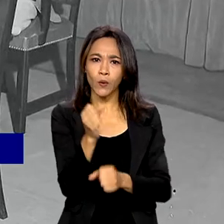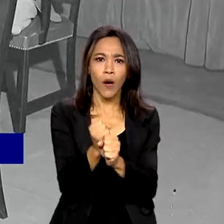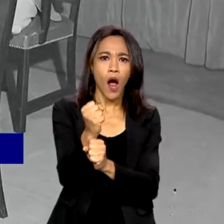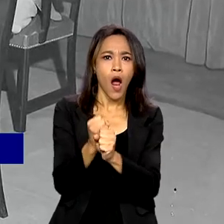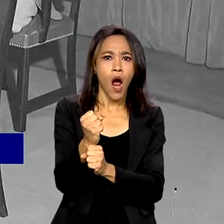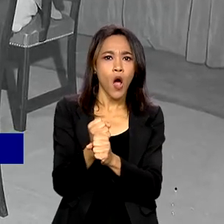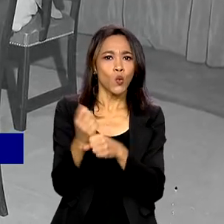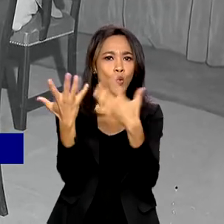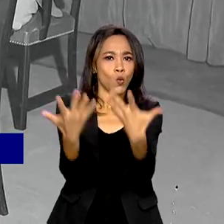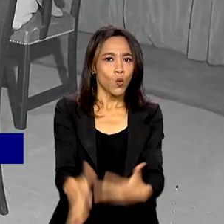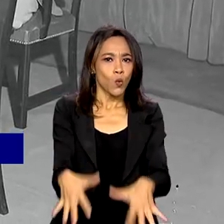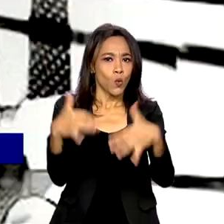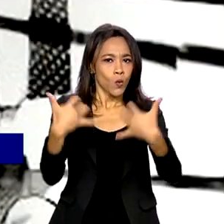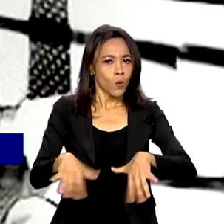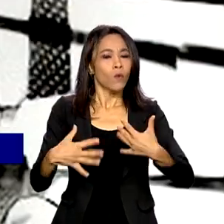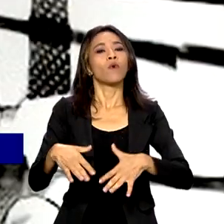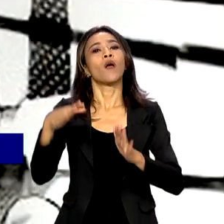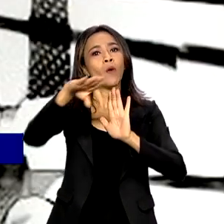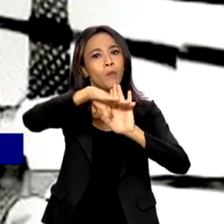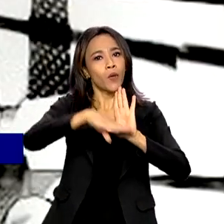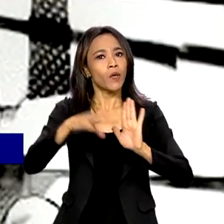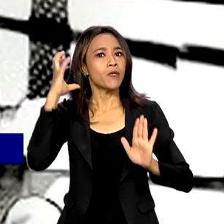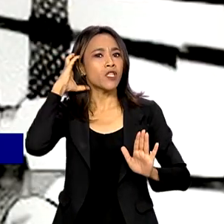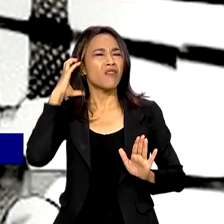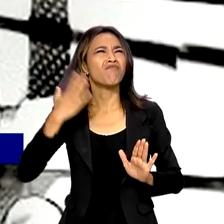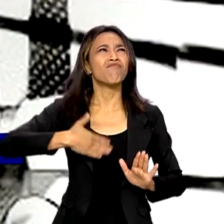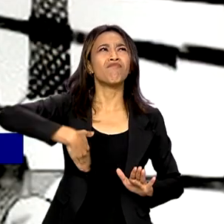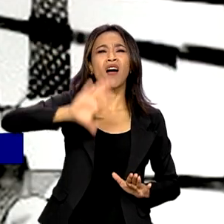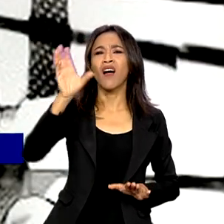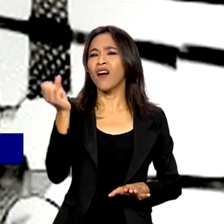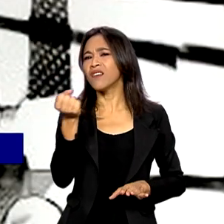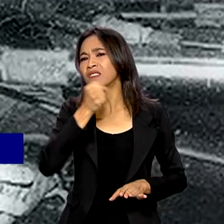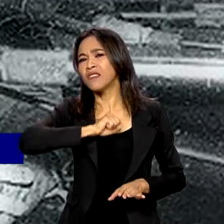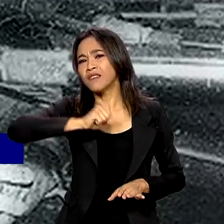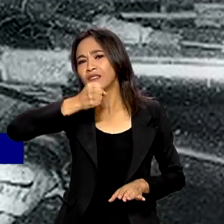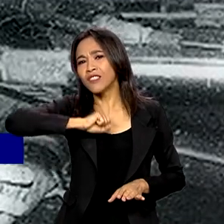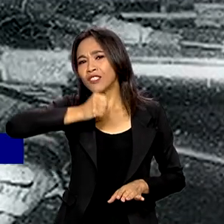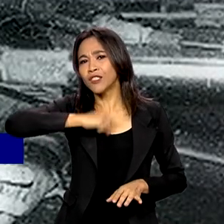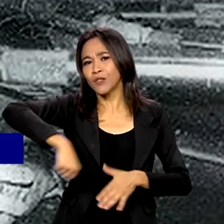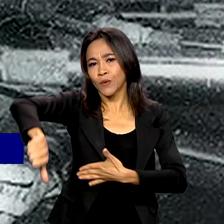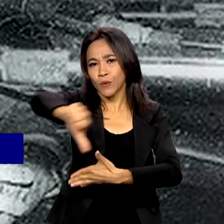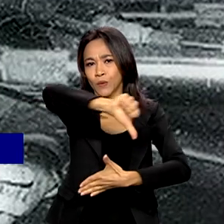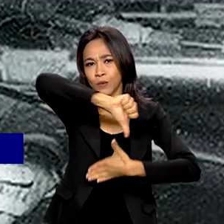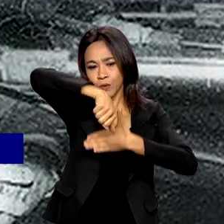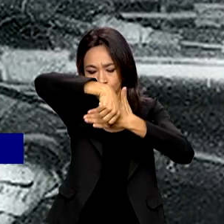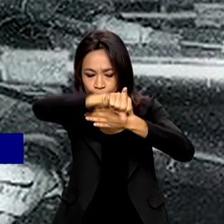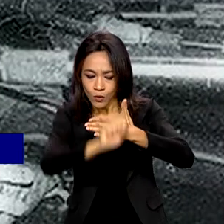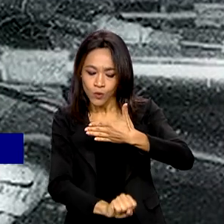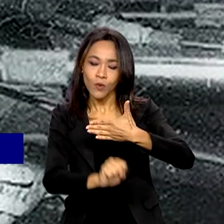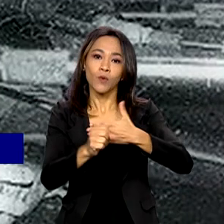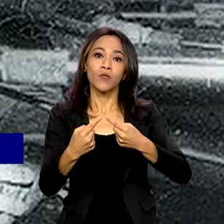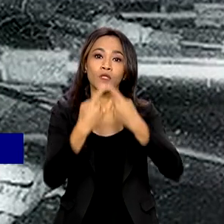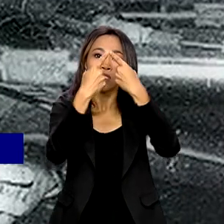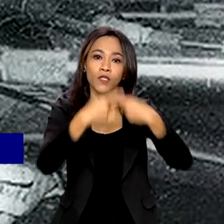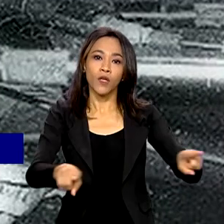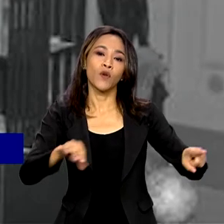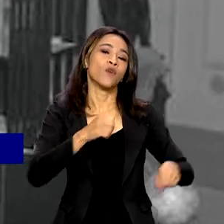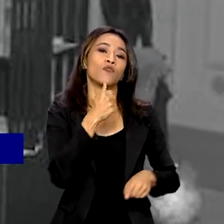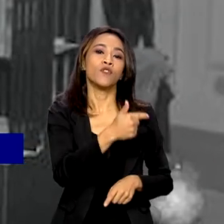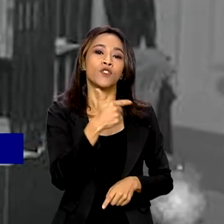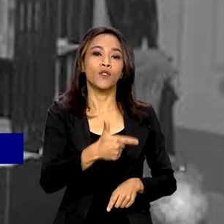Voz do Brasil é o programa de rádio mais antigo de todo o Hemisfério Sul. Estreou em 22 de julho de